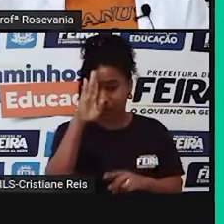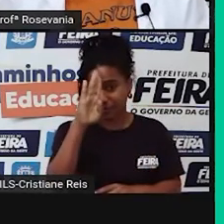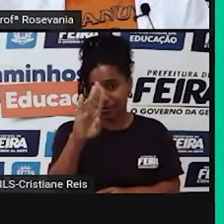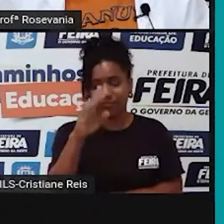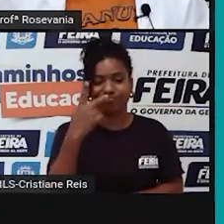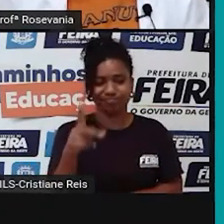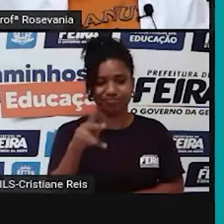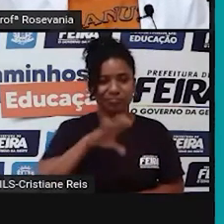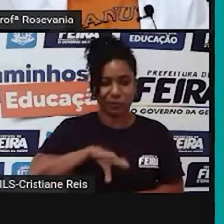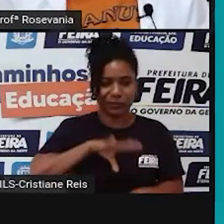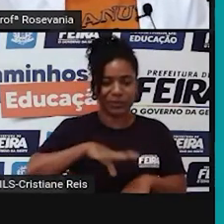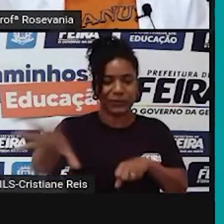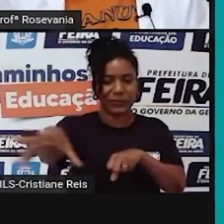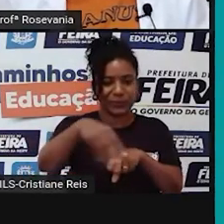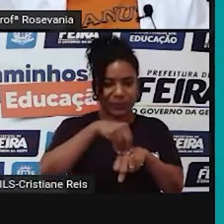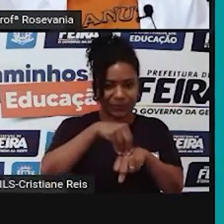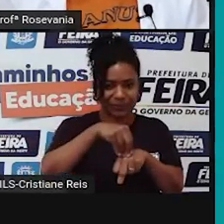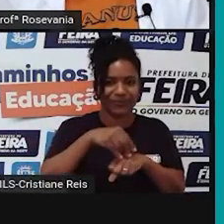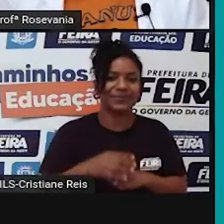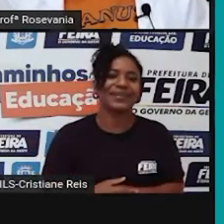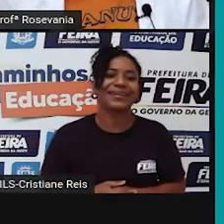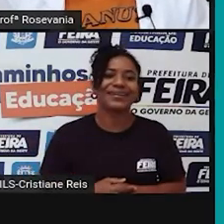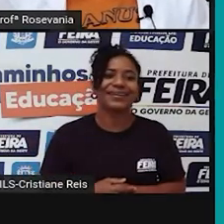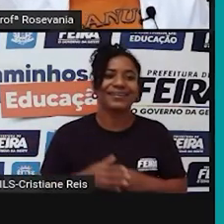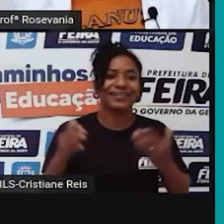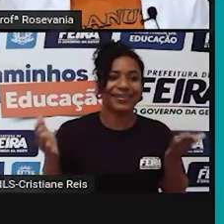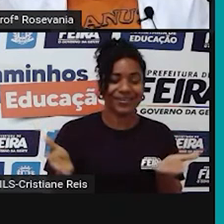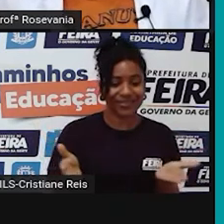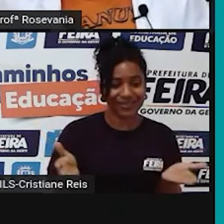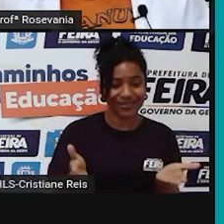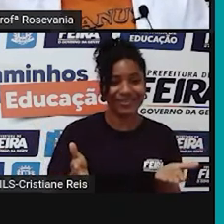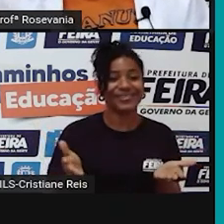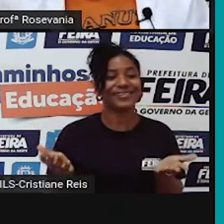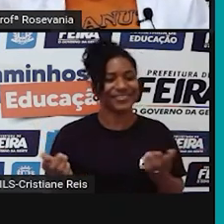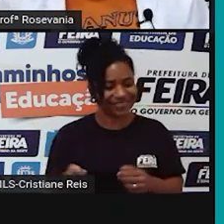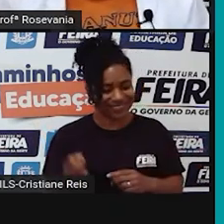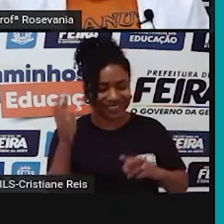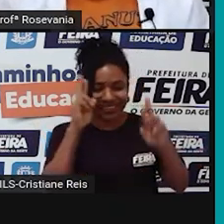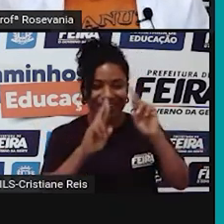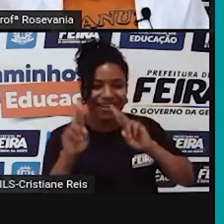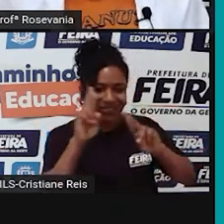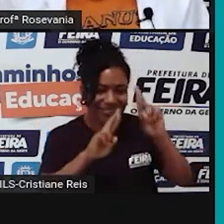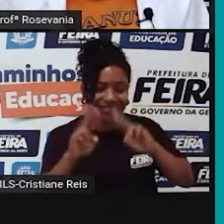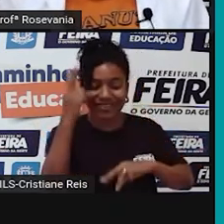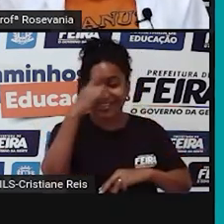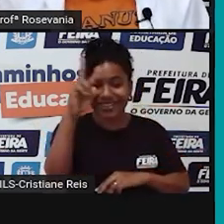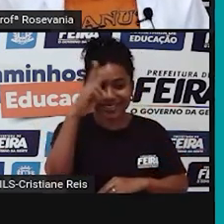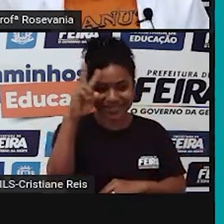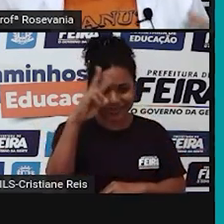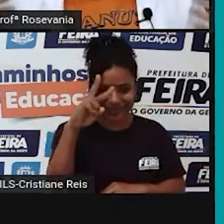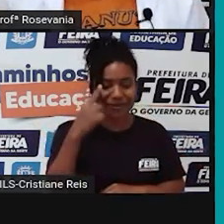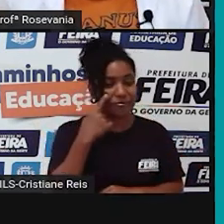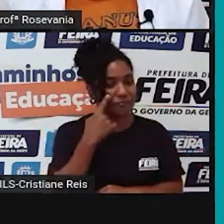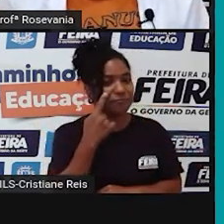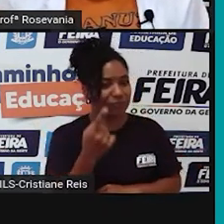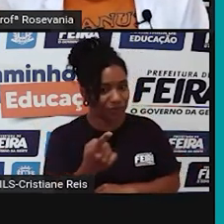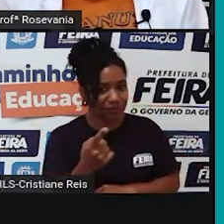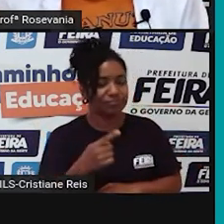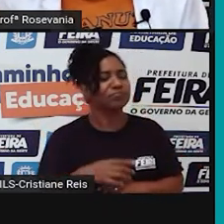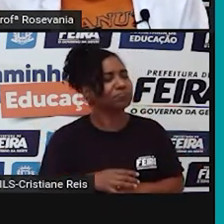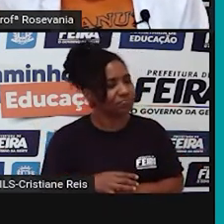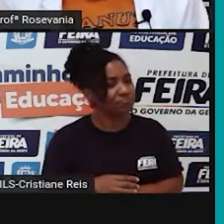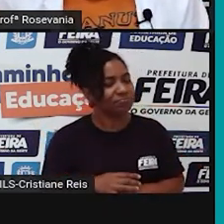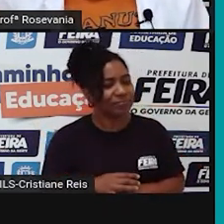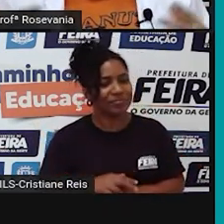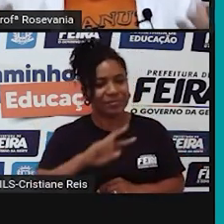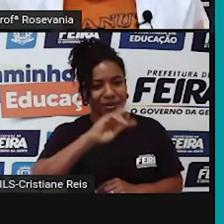portugueses, né. Vamos lá? Então, né, chegou a nossa hora da revisão. A gente entendeu que a cultura